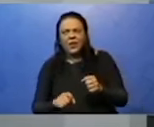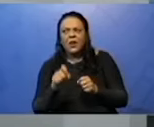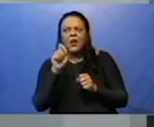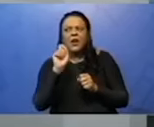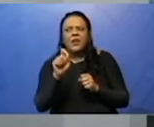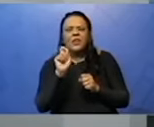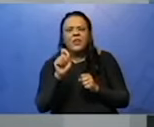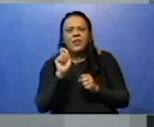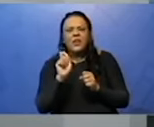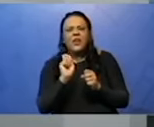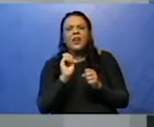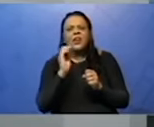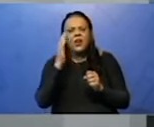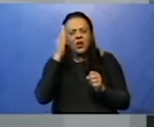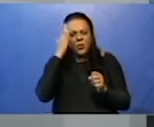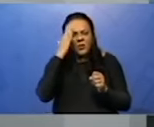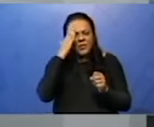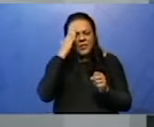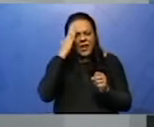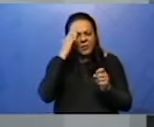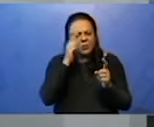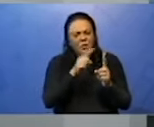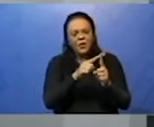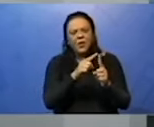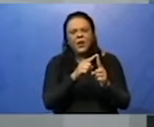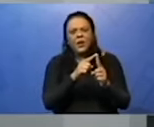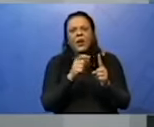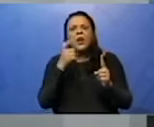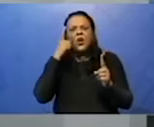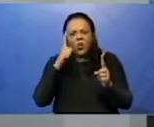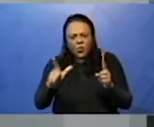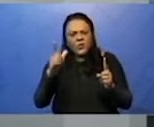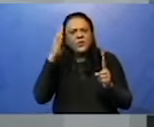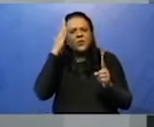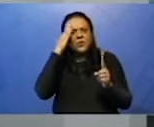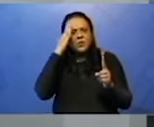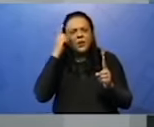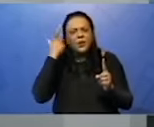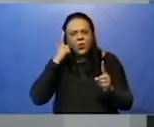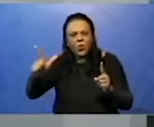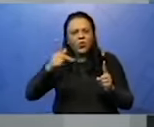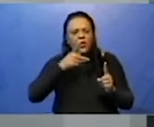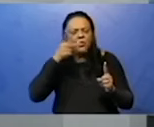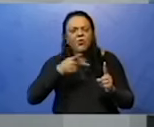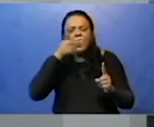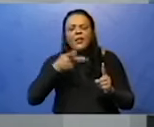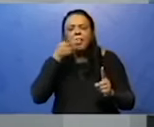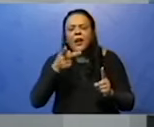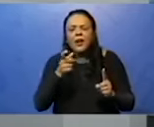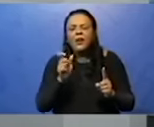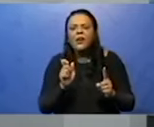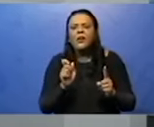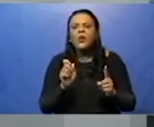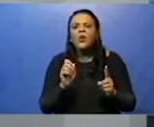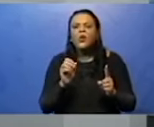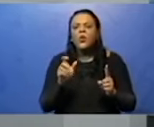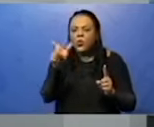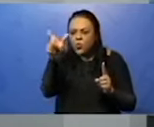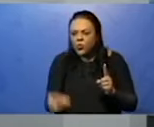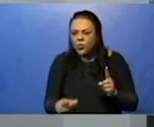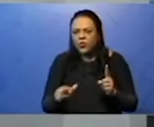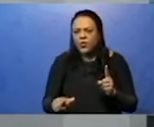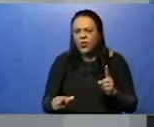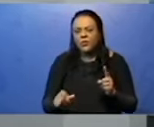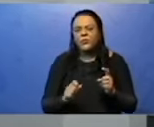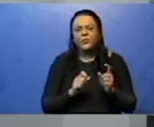identificar. Eu consigo dizer qual é. Então, eu consigo falar qual é o sujeito. É um